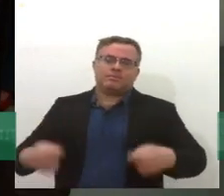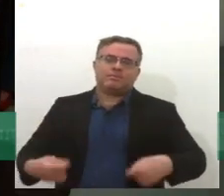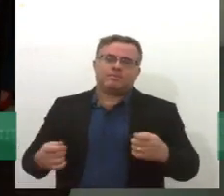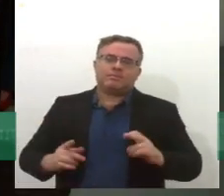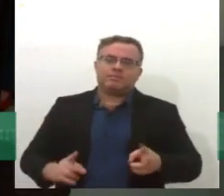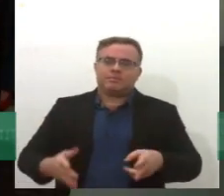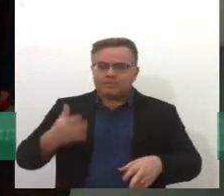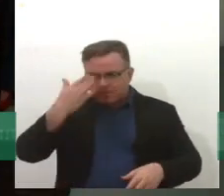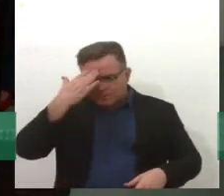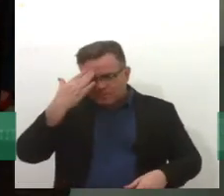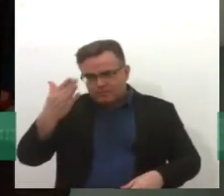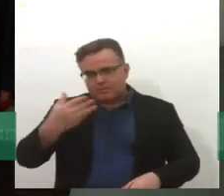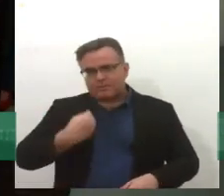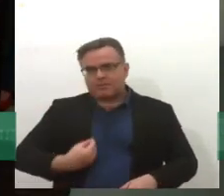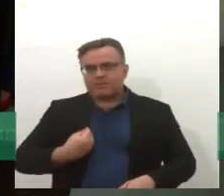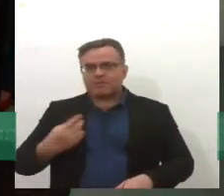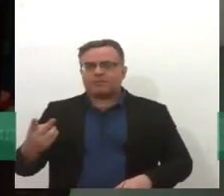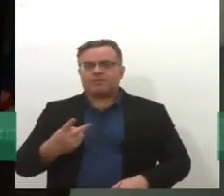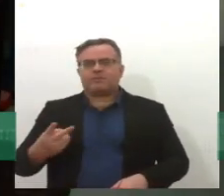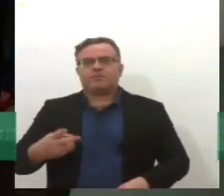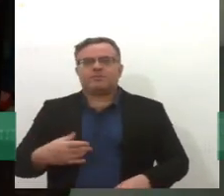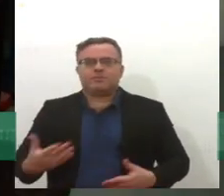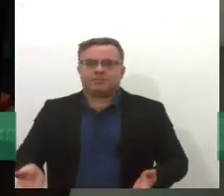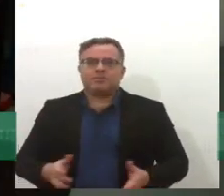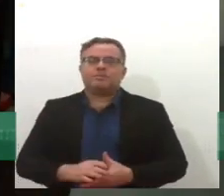Muito obrigada aí pela participação de vocês.